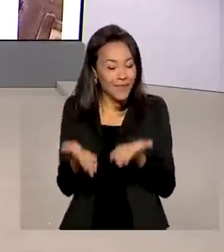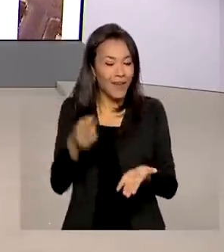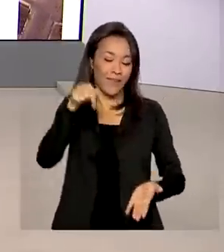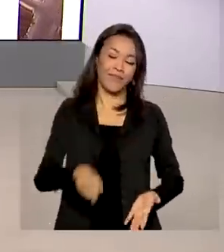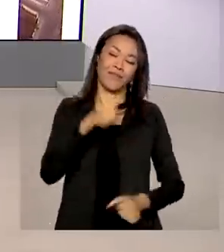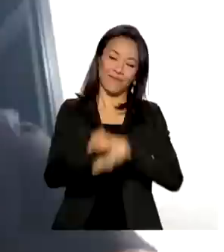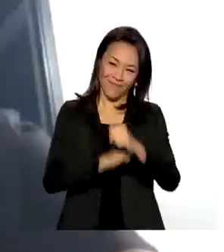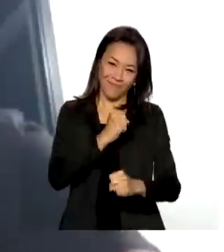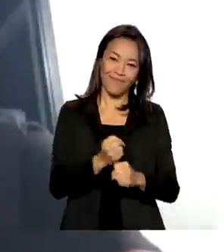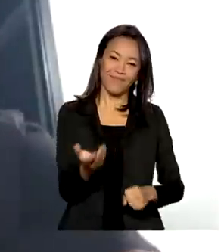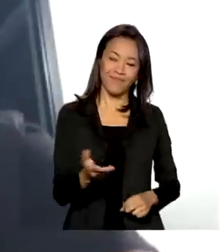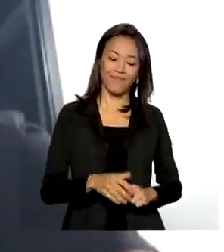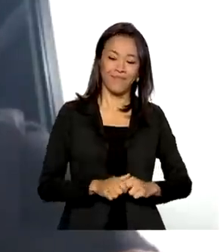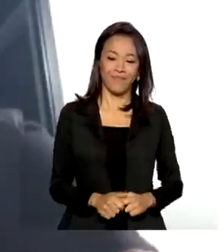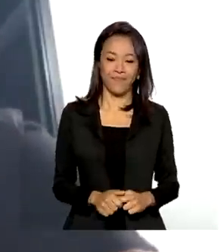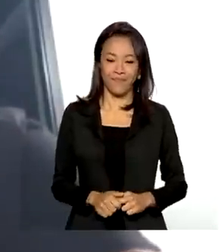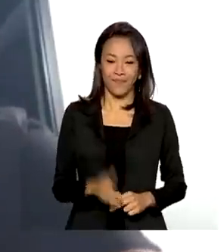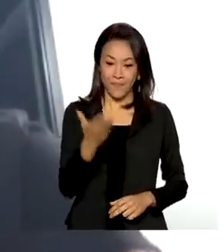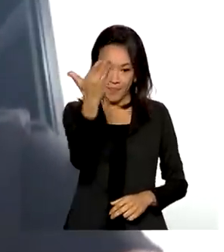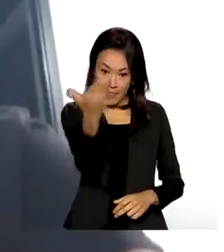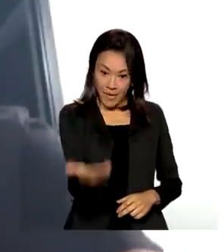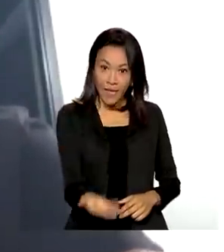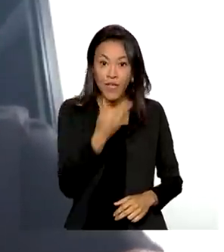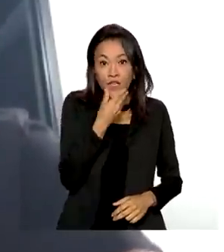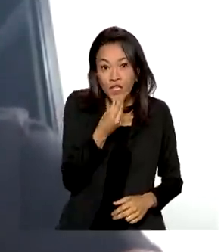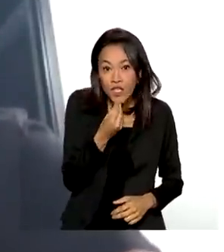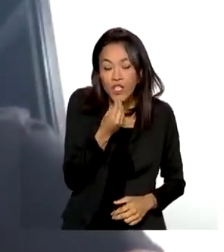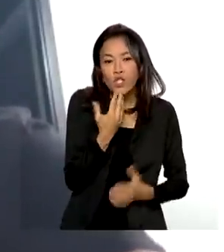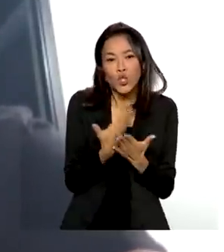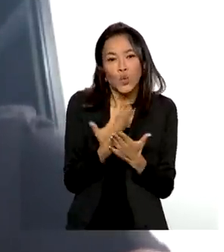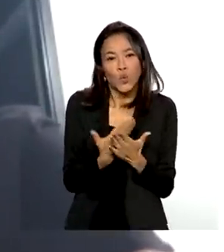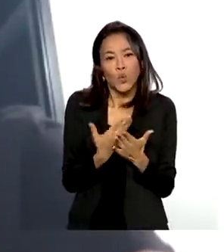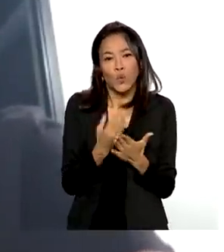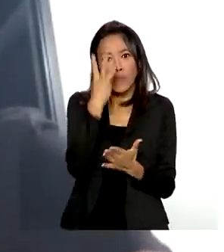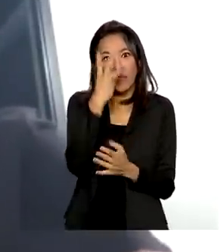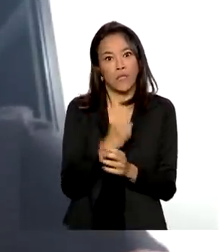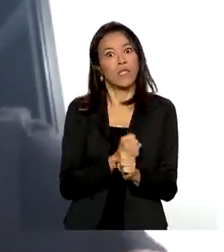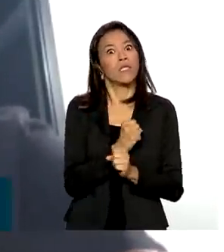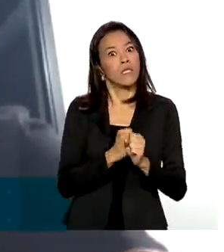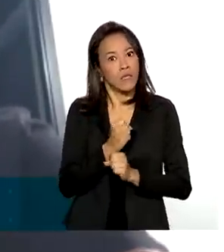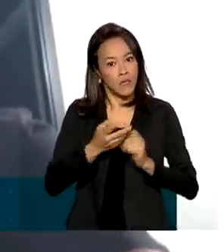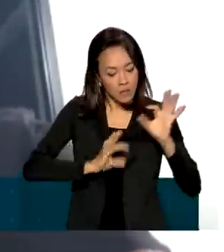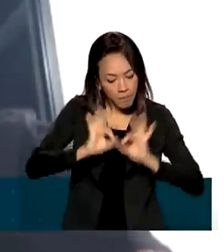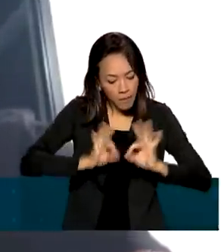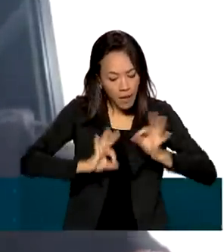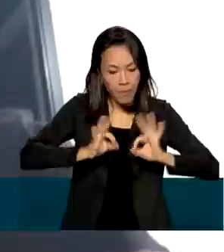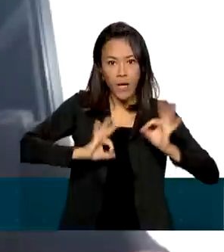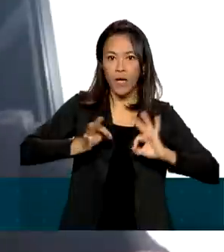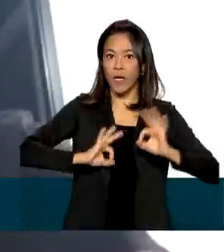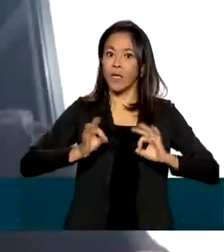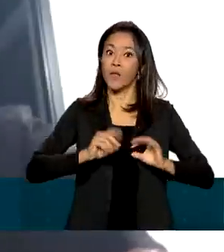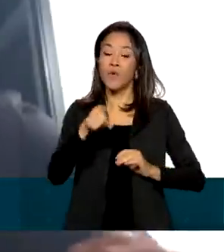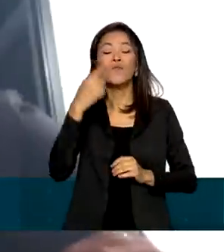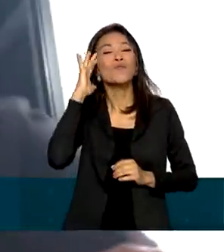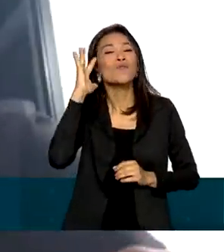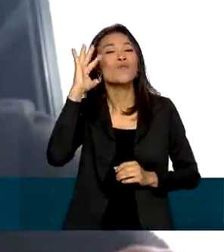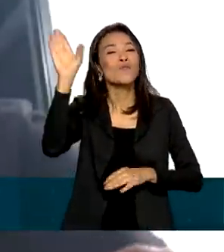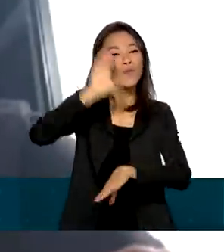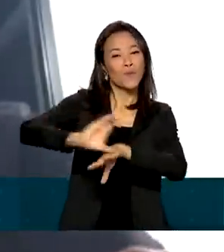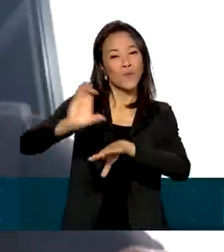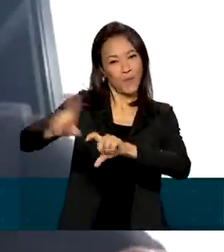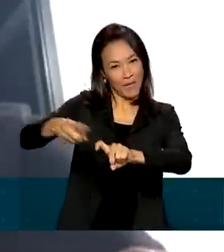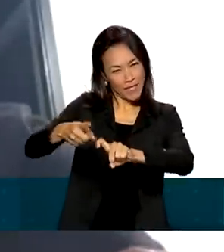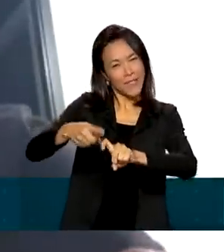deste ano. Rafael estuda há três anos para o Enem. O sonho dele é cursar medicina e está